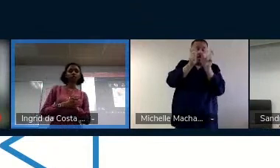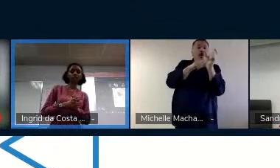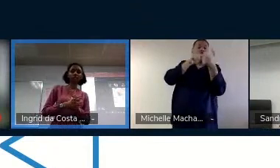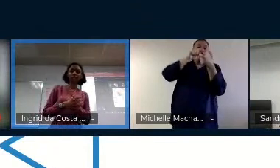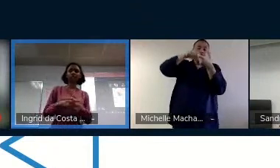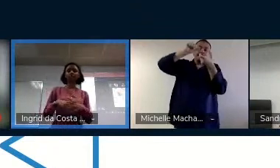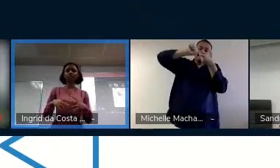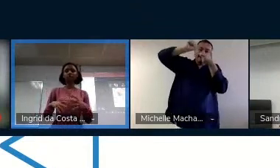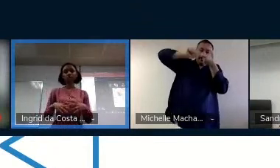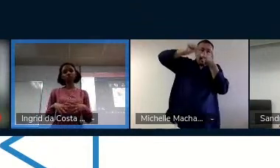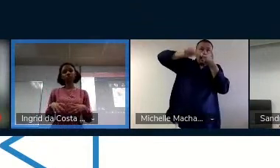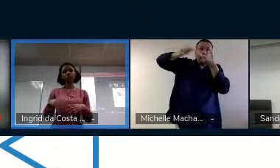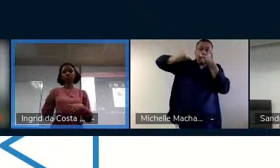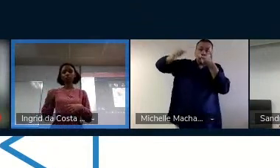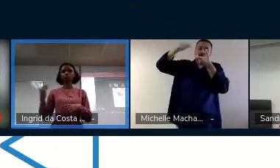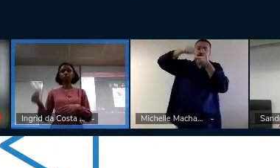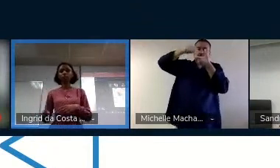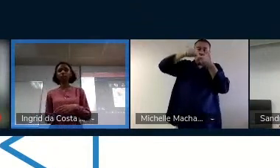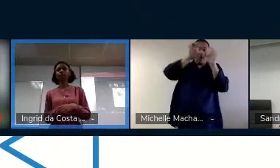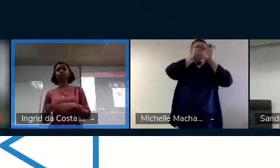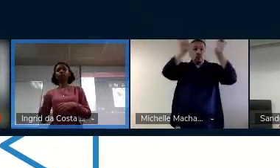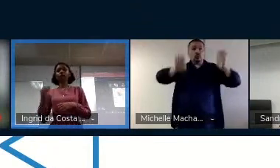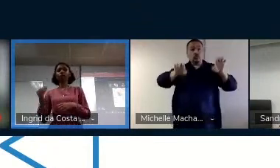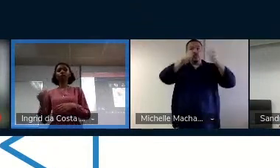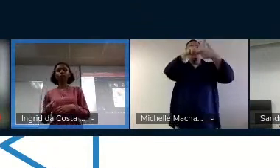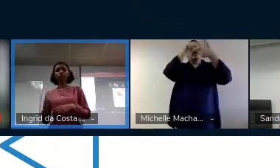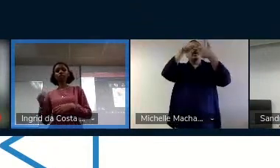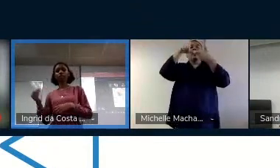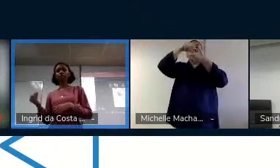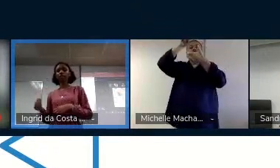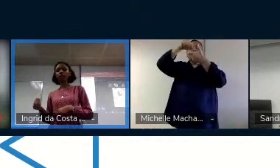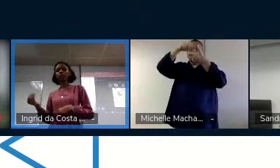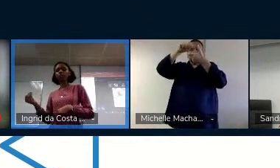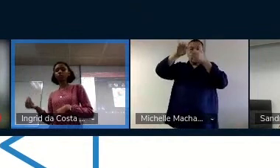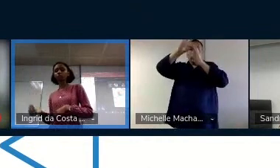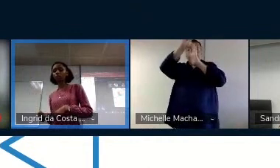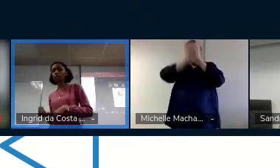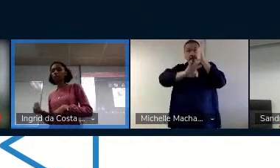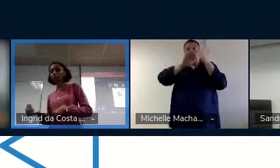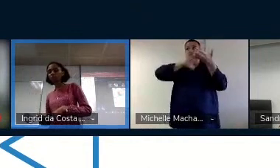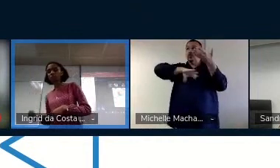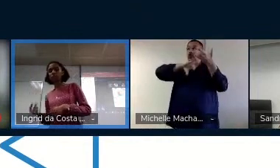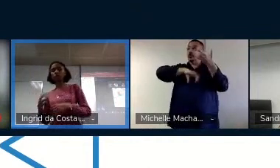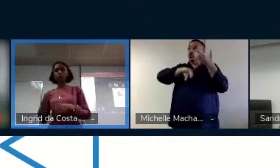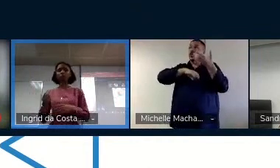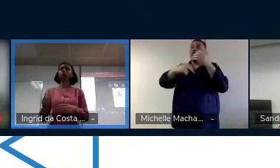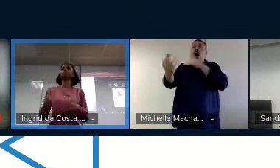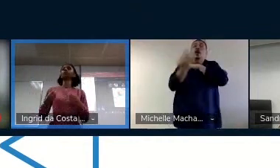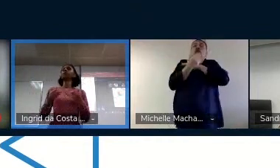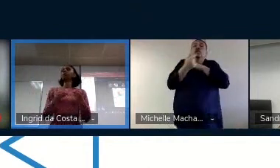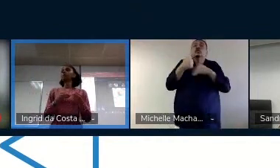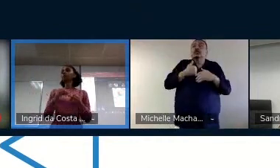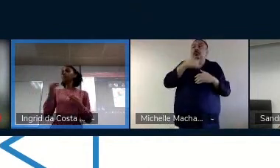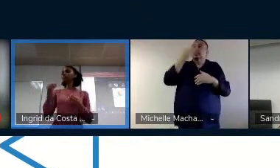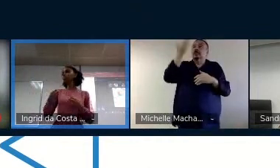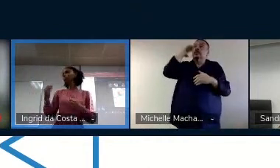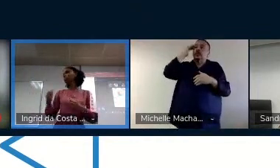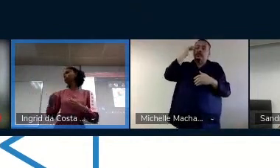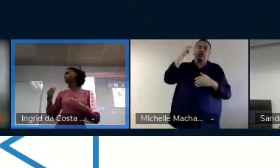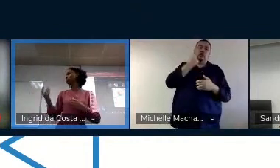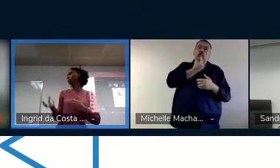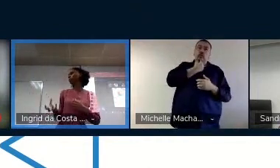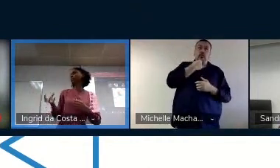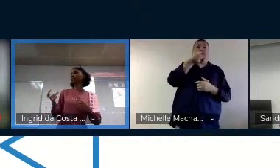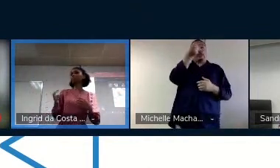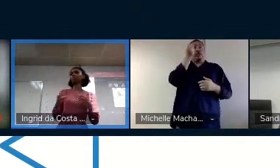estruturas lexicais em textos da língua portuguesa favorece a compreensão textual dos surdos, ou seja, que se